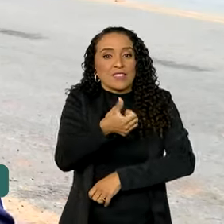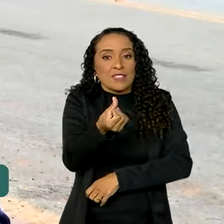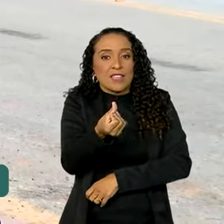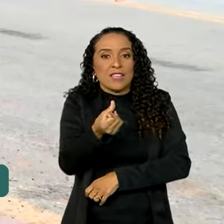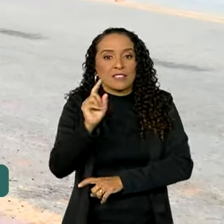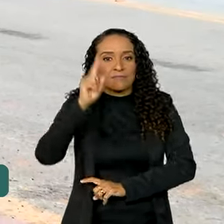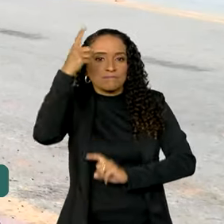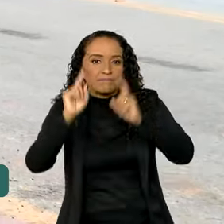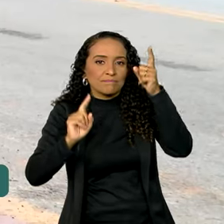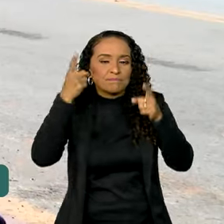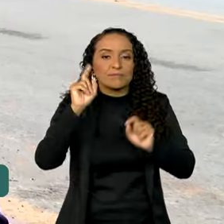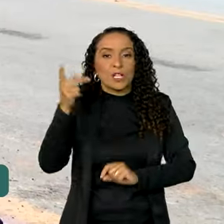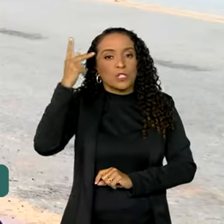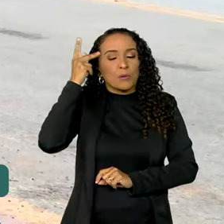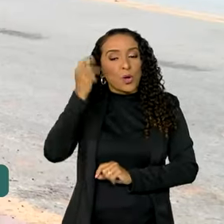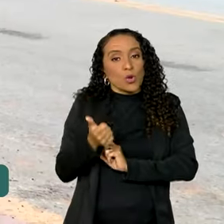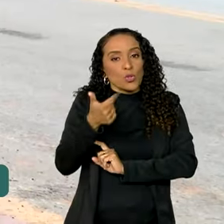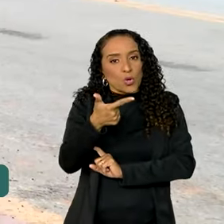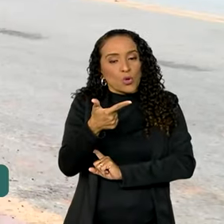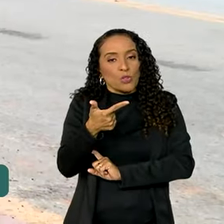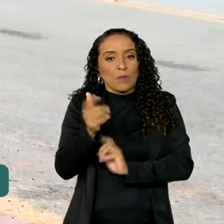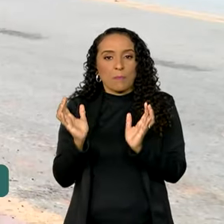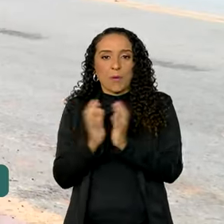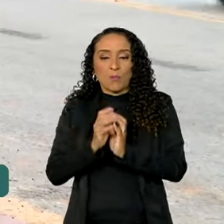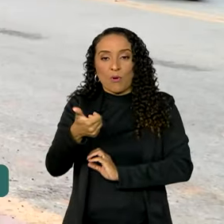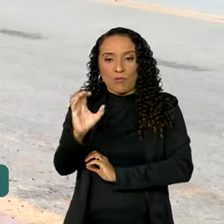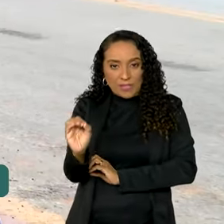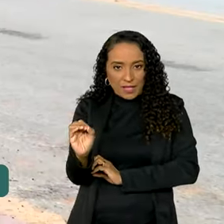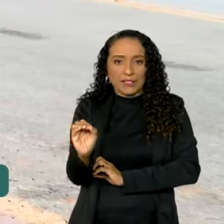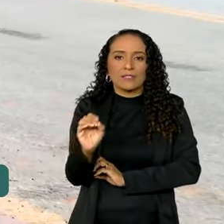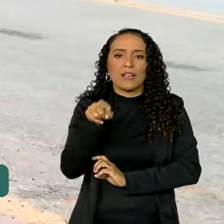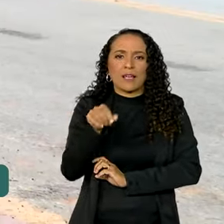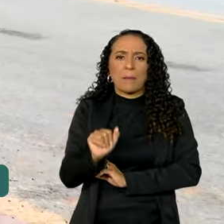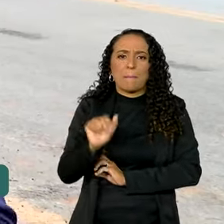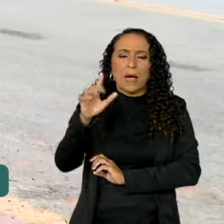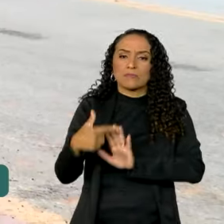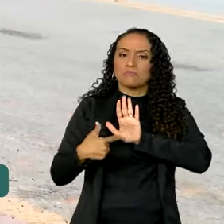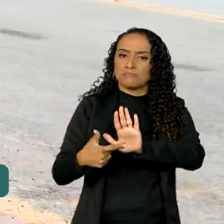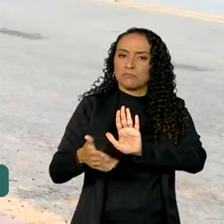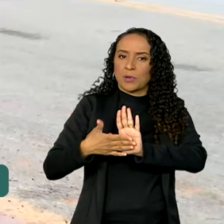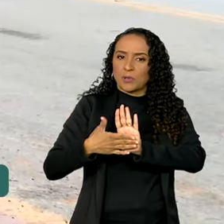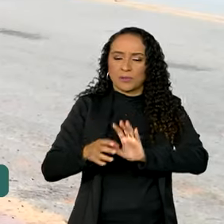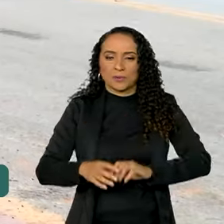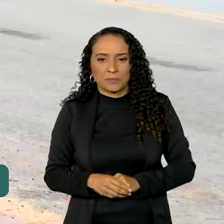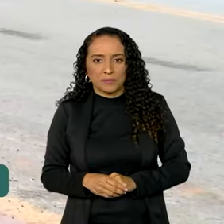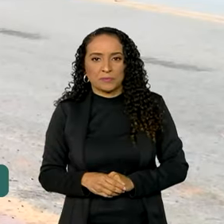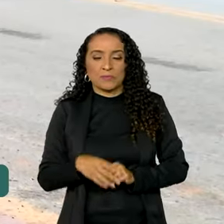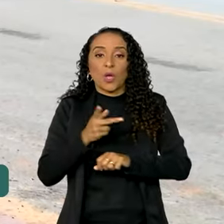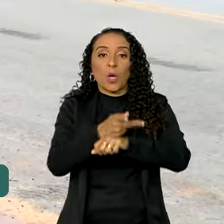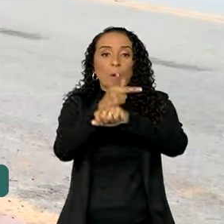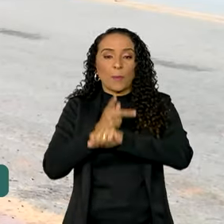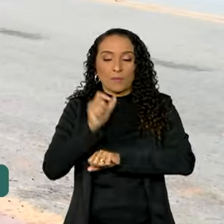iniciativas, São Paulo com 12 e Pernambuco com 10. Foram os que mais apresentaram propostas. O prêmio